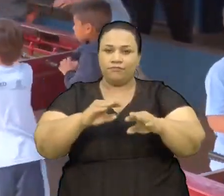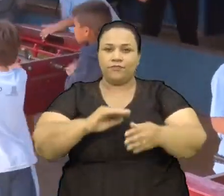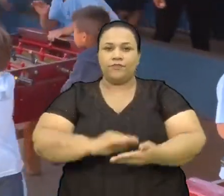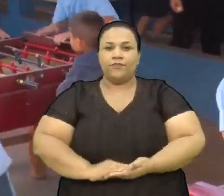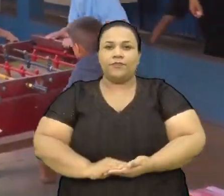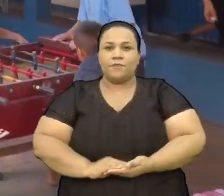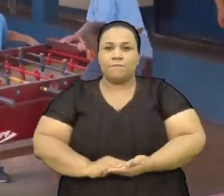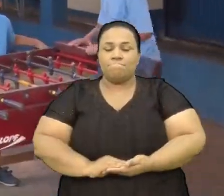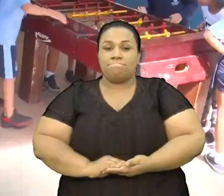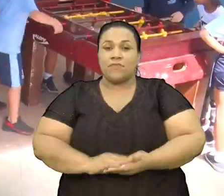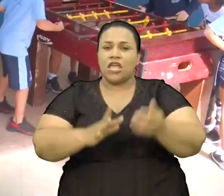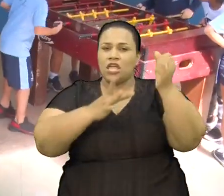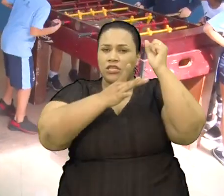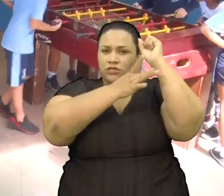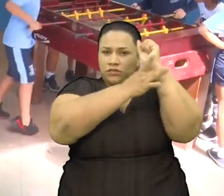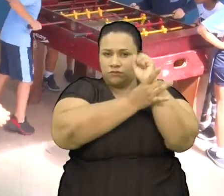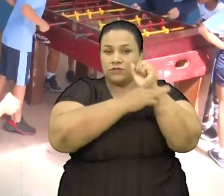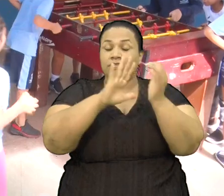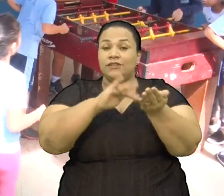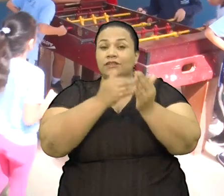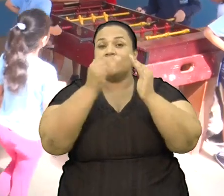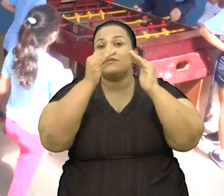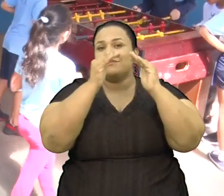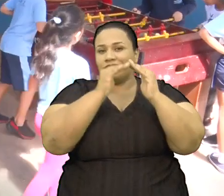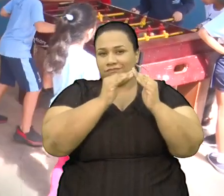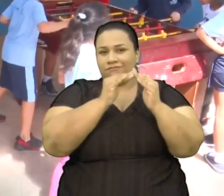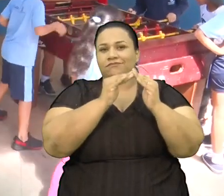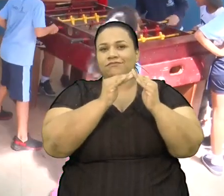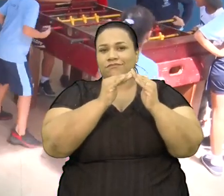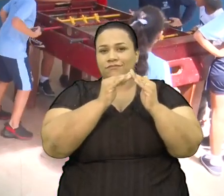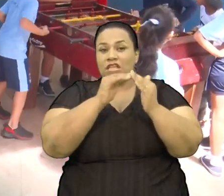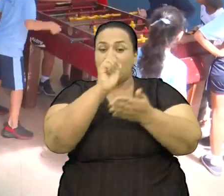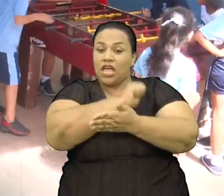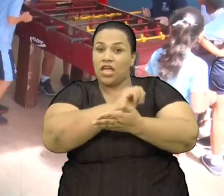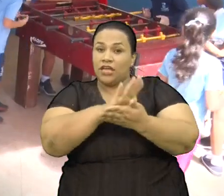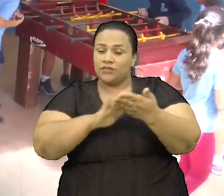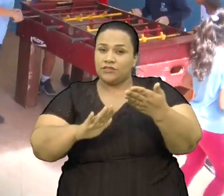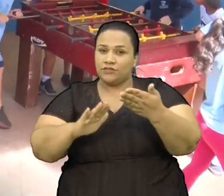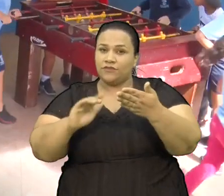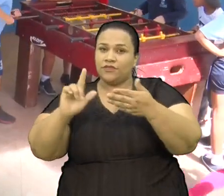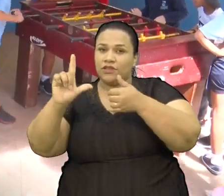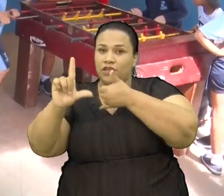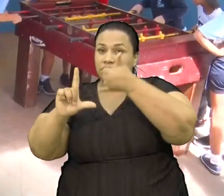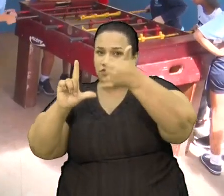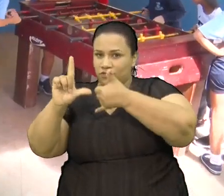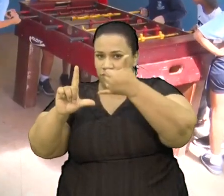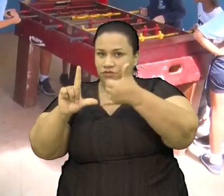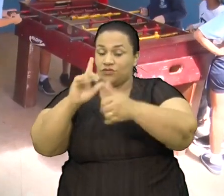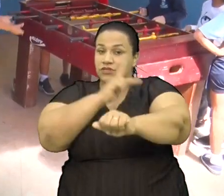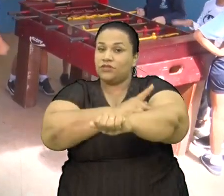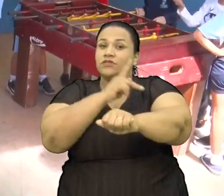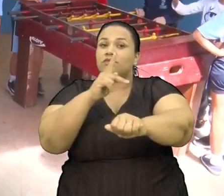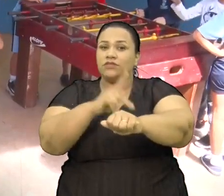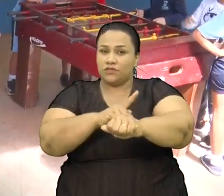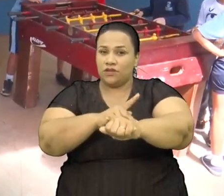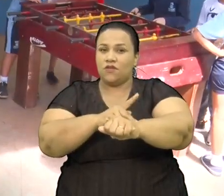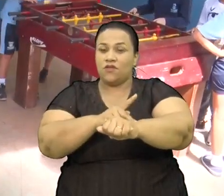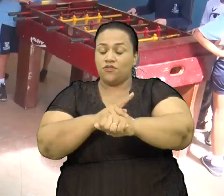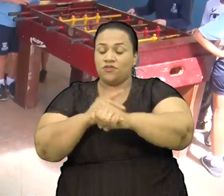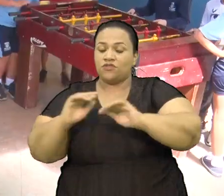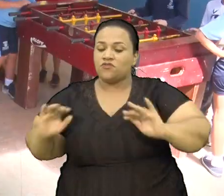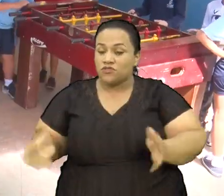Desde a segurança Da unidade As atividades Lúdicas Pedagógicas Ajudam no